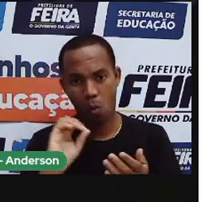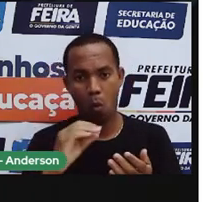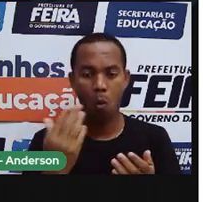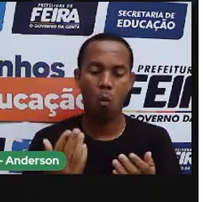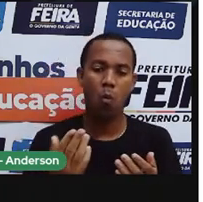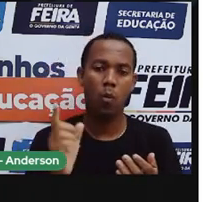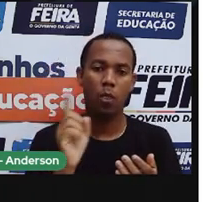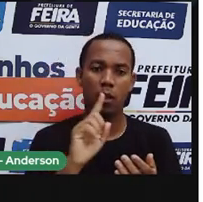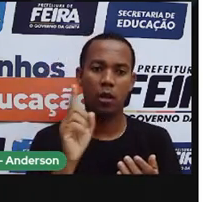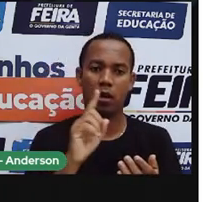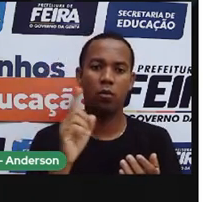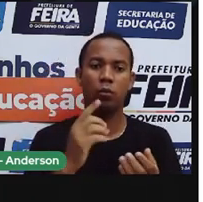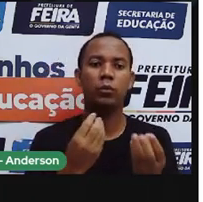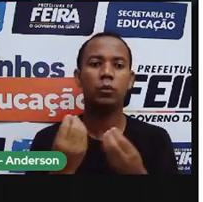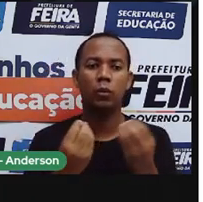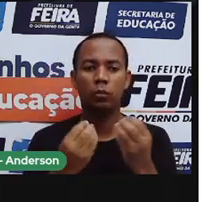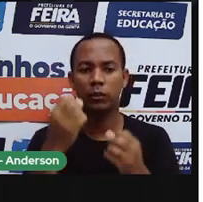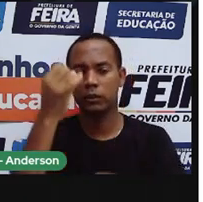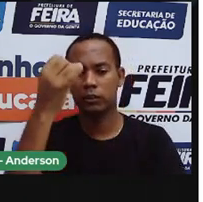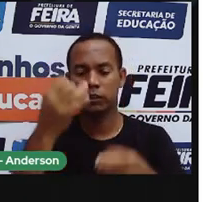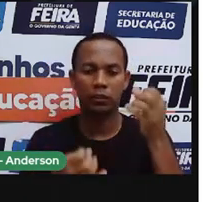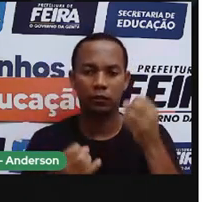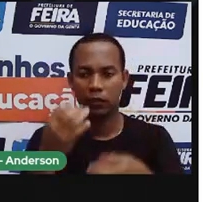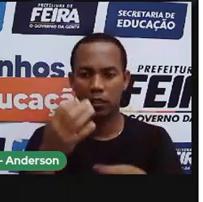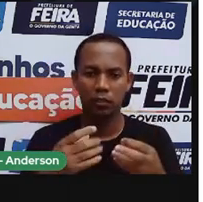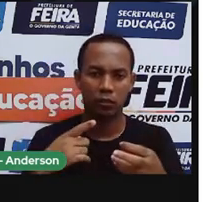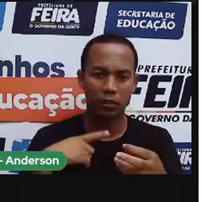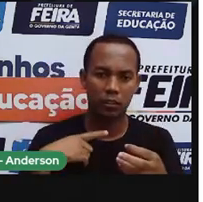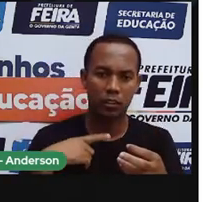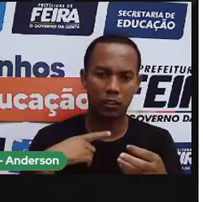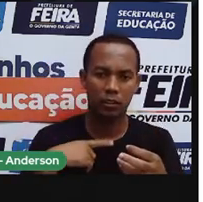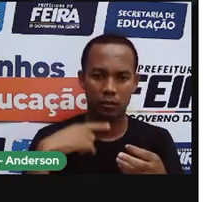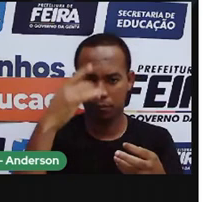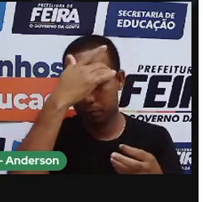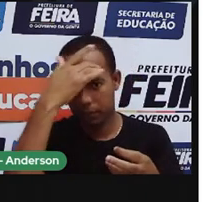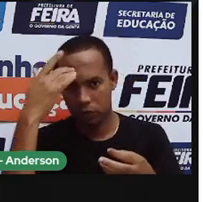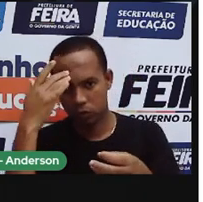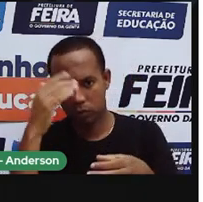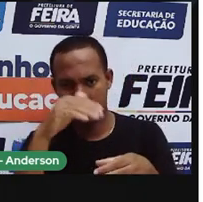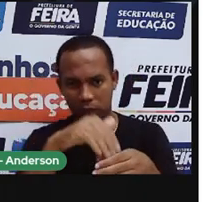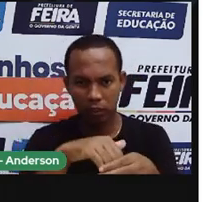claro, principalmente, se aqui tem o quê? Metais o quê?